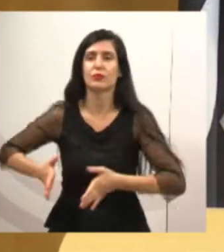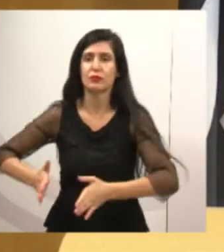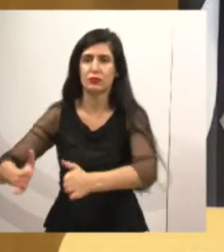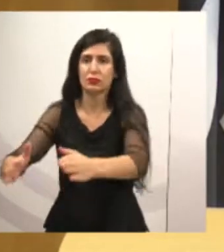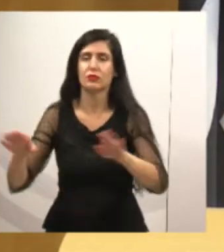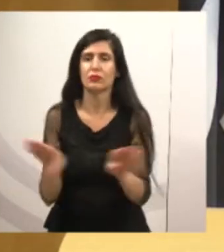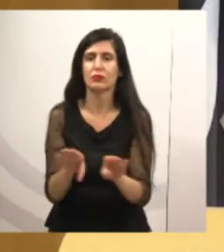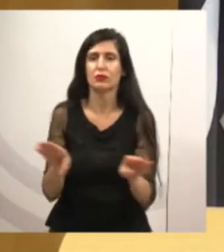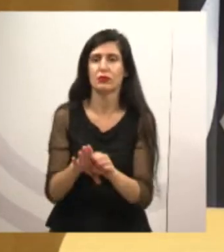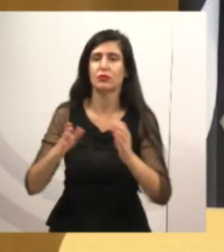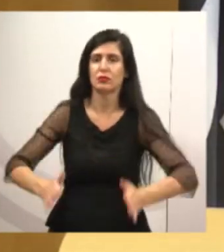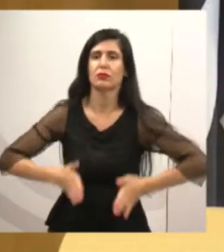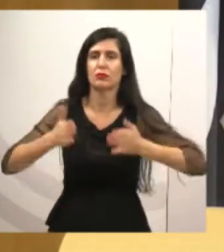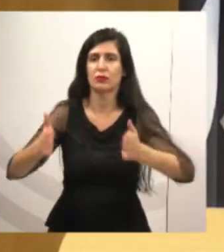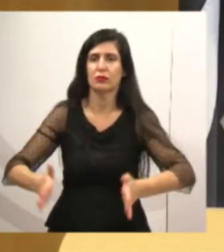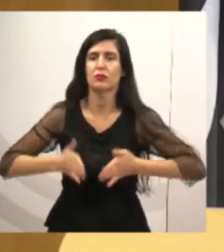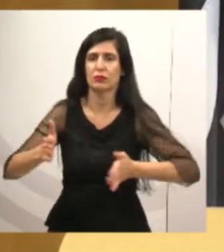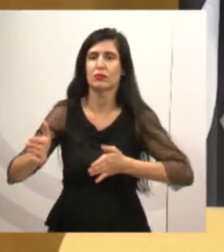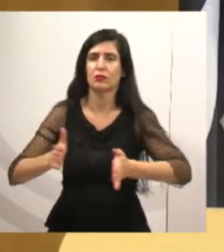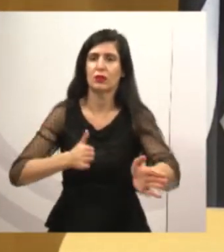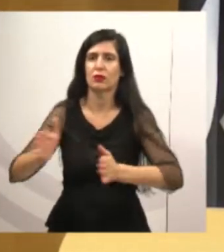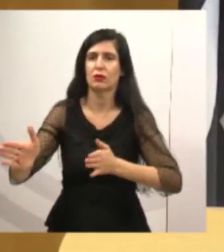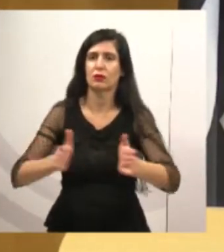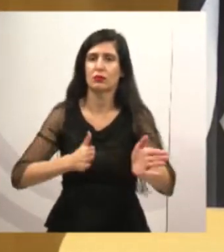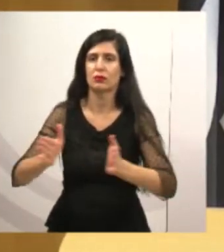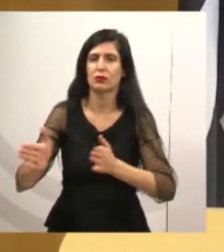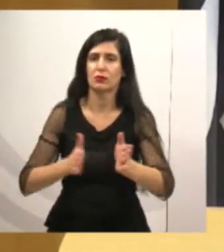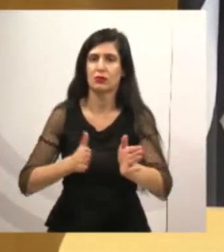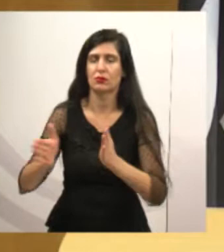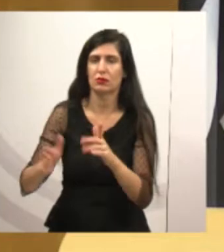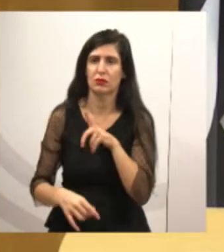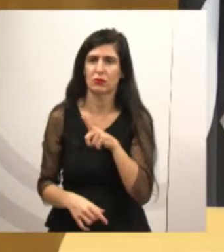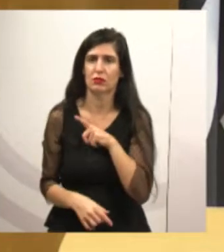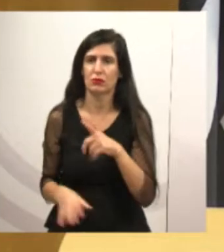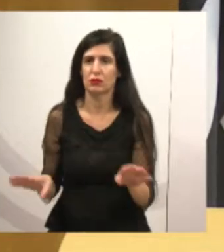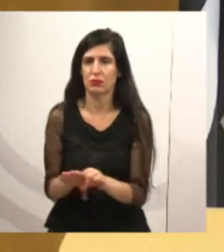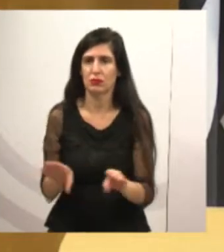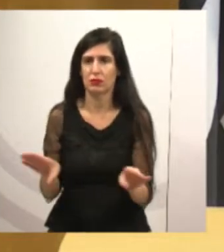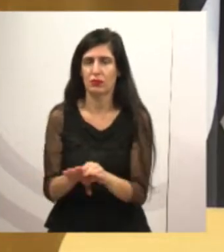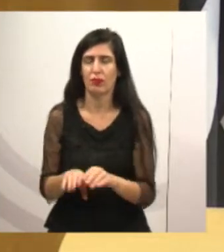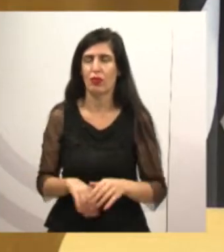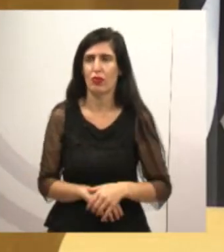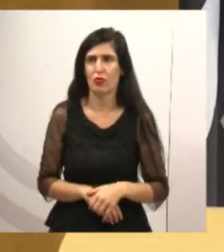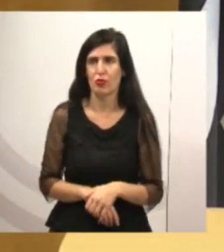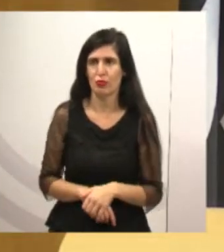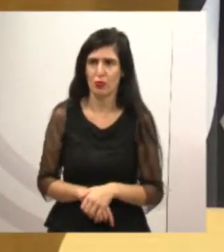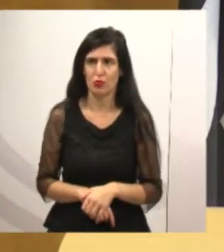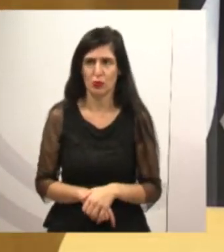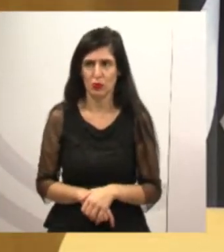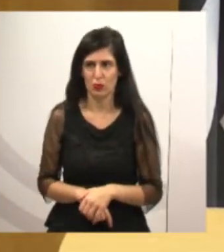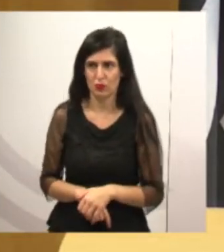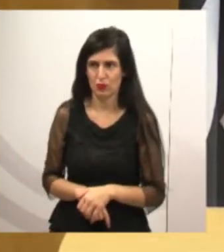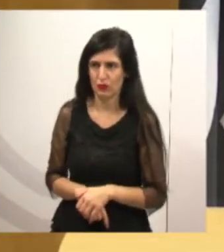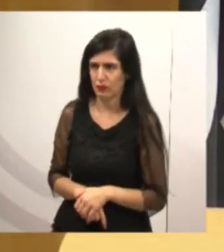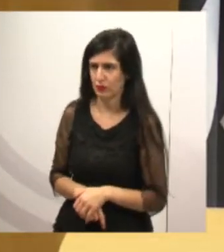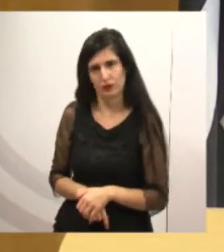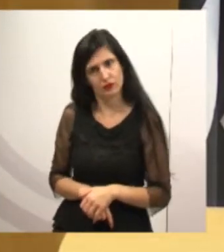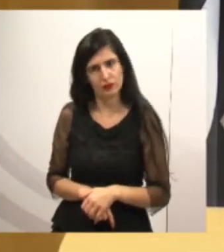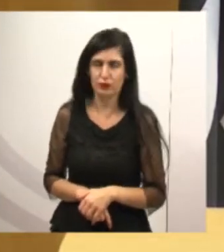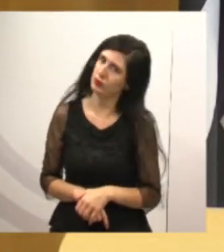acessibilidade, e onde os moradores desse bairro estão tendo aí também o privilégio de não estar